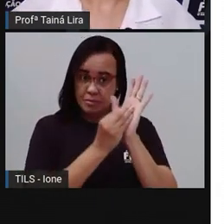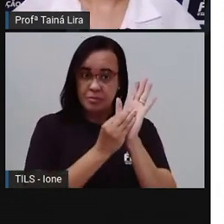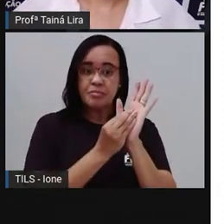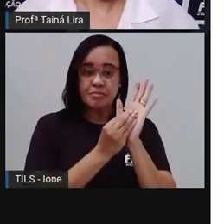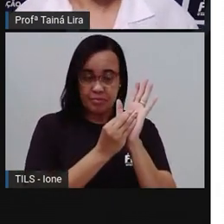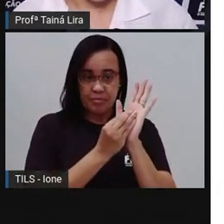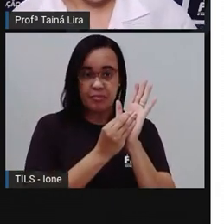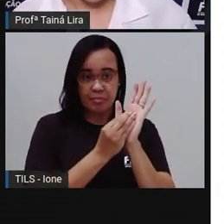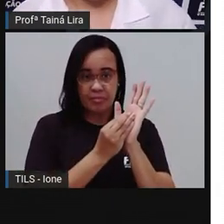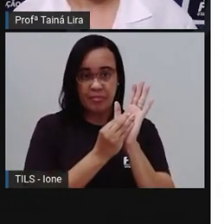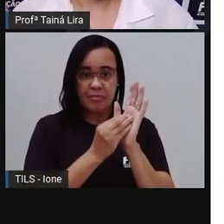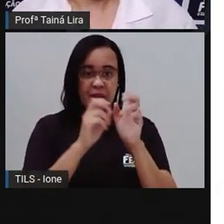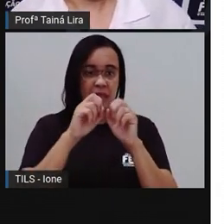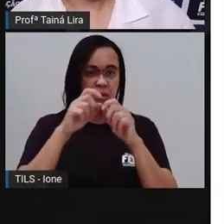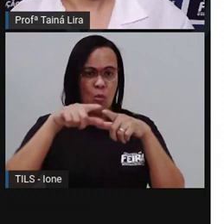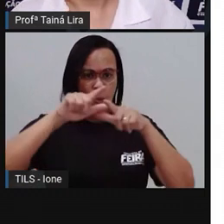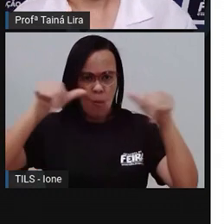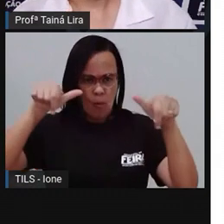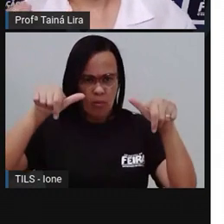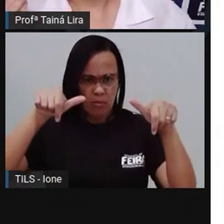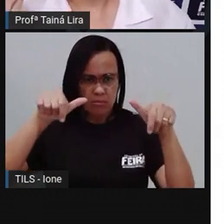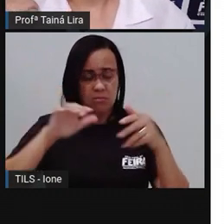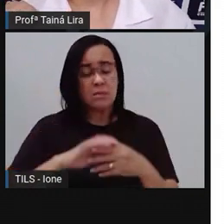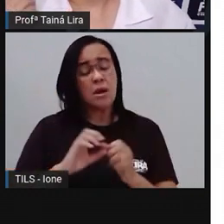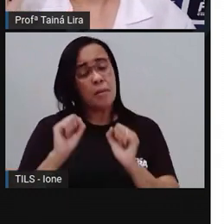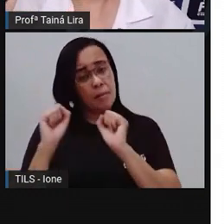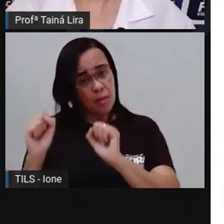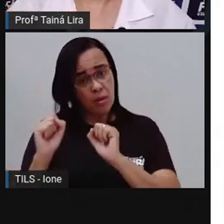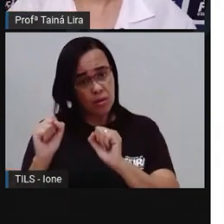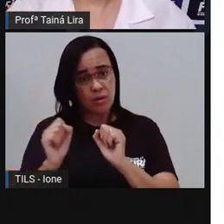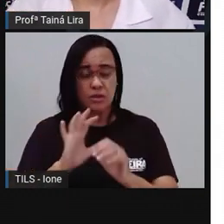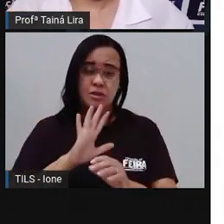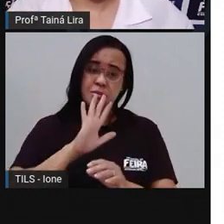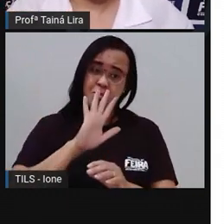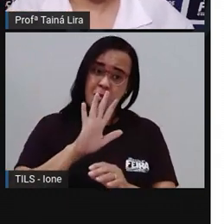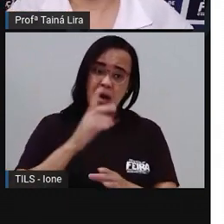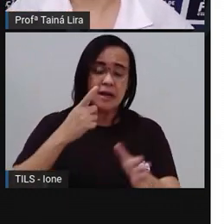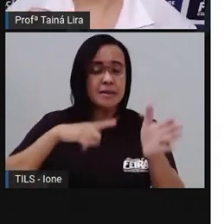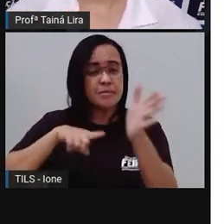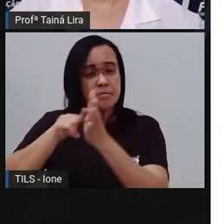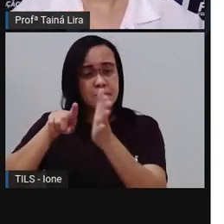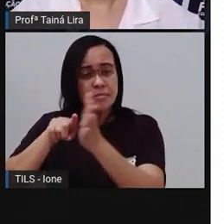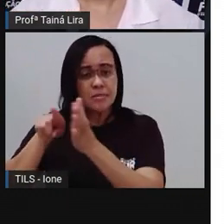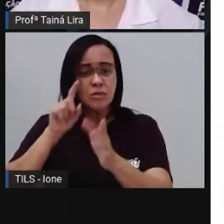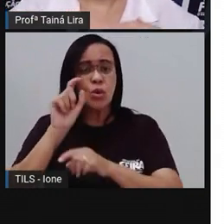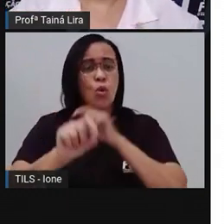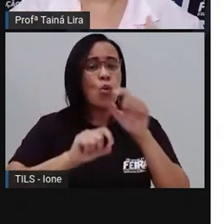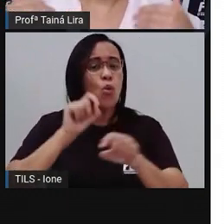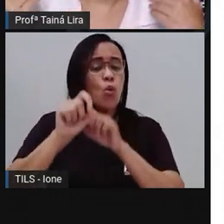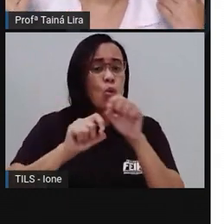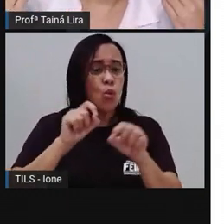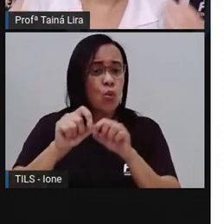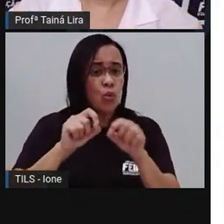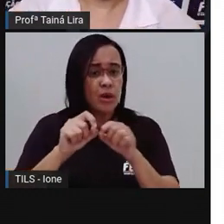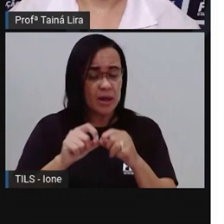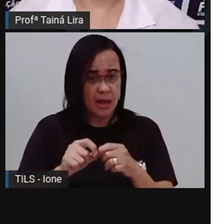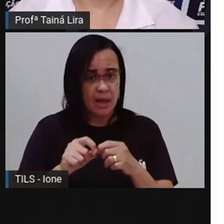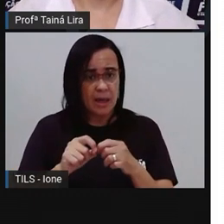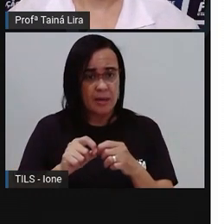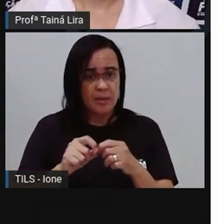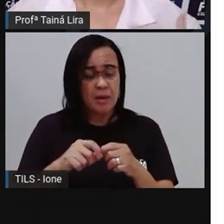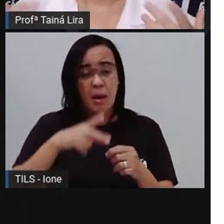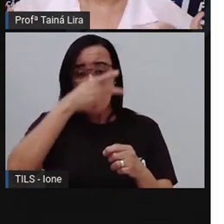até pode colocar, mas aí é onde eu deixo um questionamento para o segundo ano. Quem pegar ali o seu